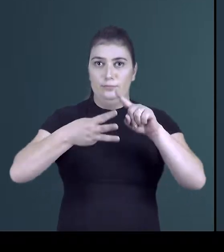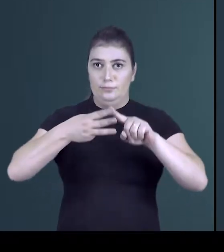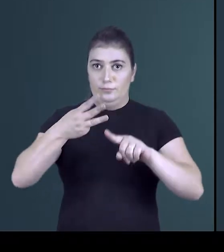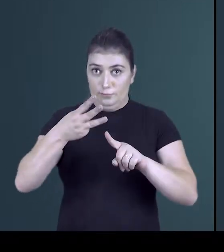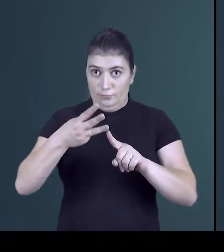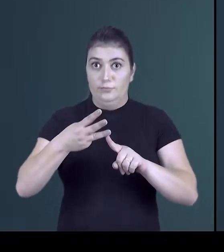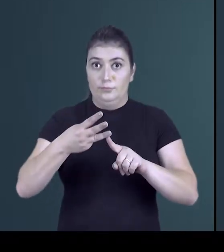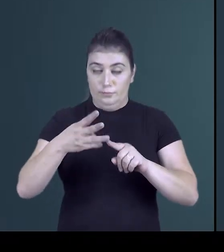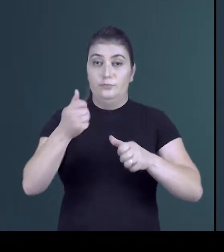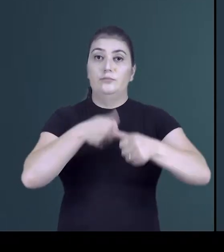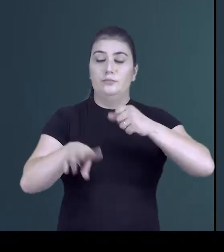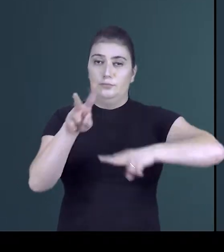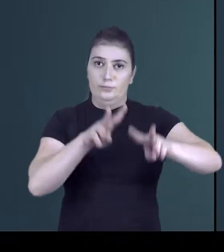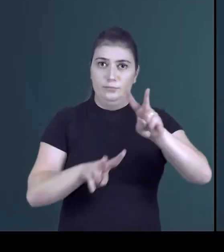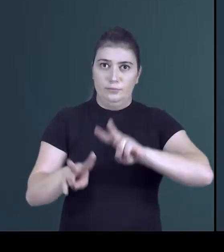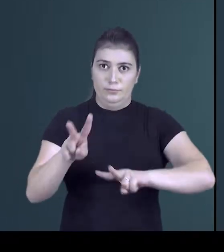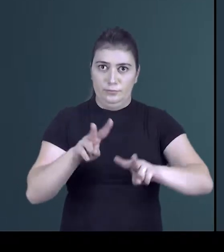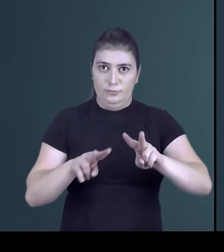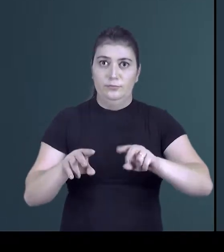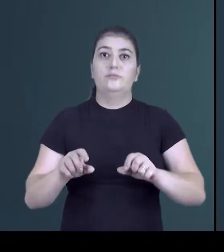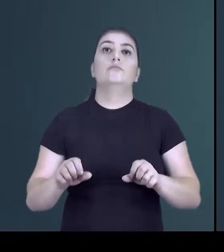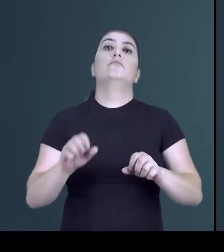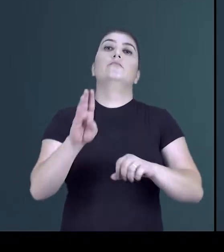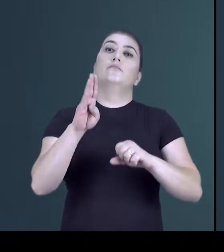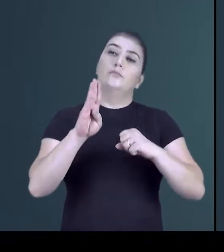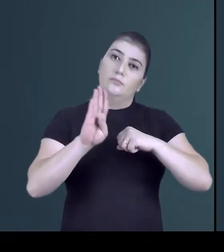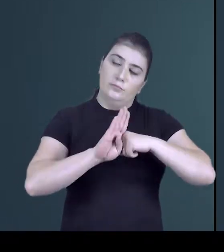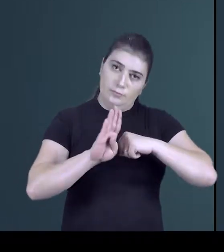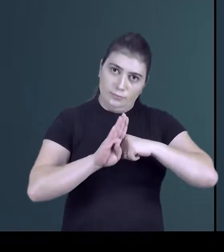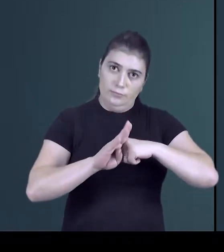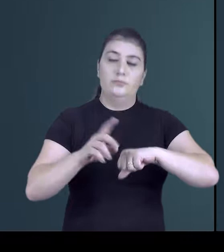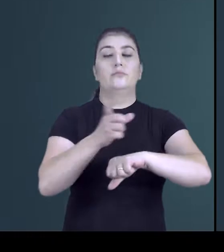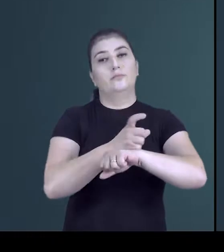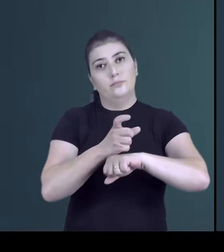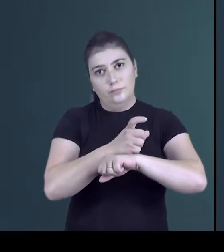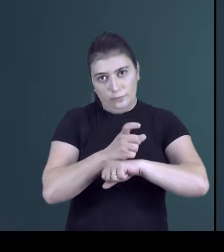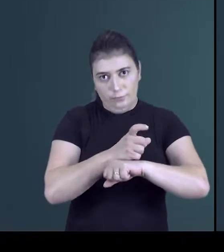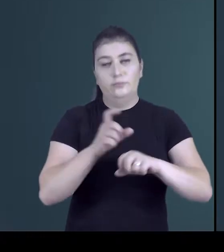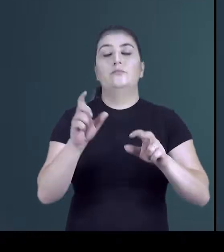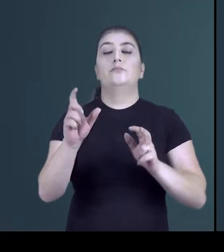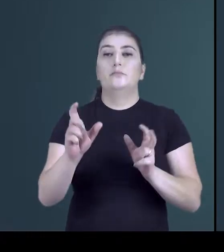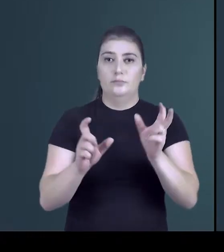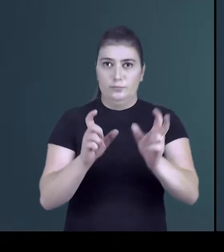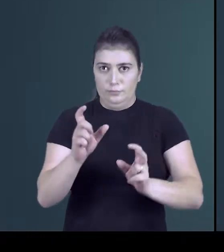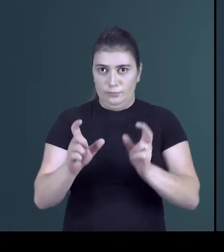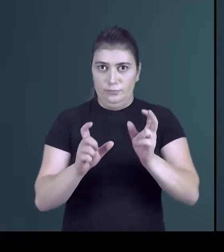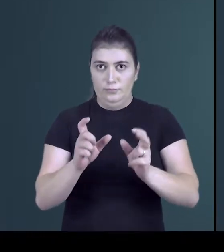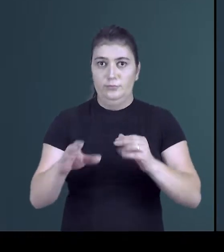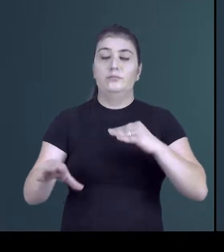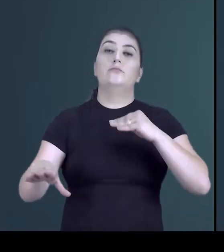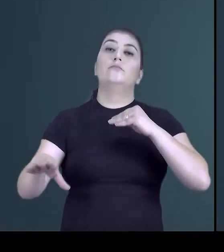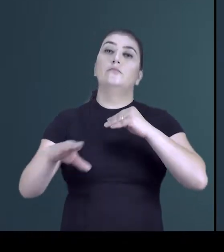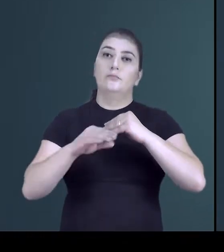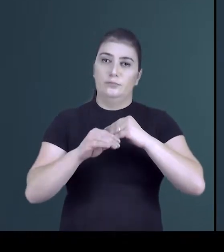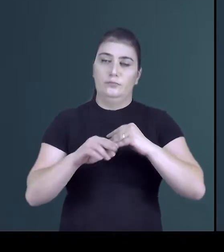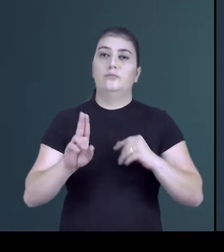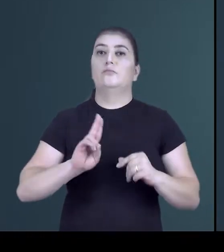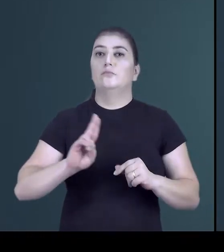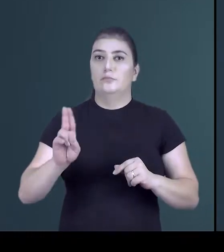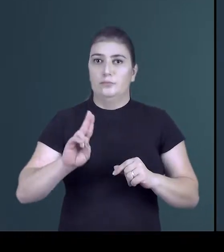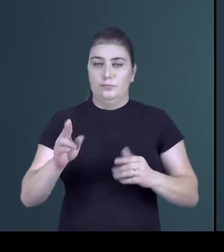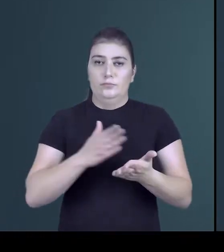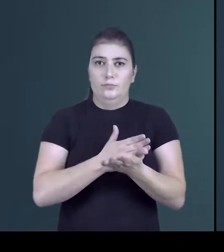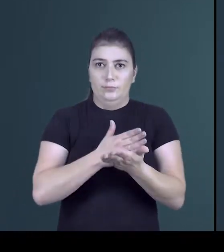estruturas aqui para analisar. Substantivos, adjetivos e advérbios. E os complementos nominais,